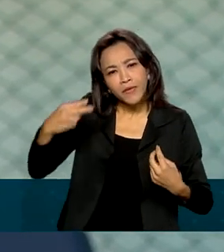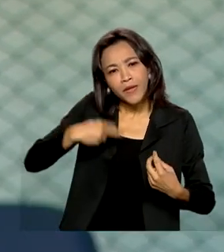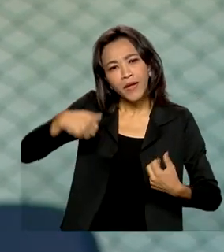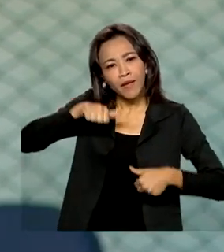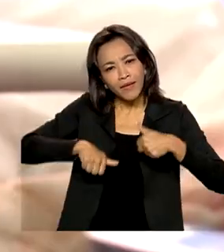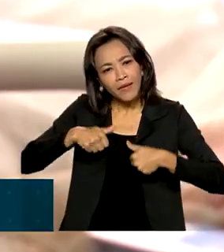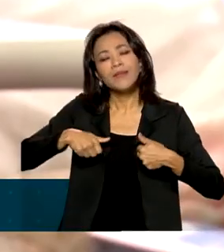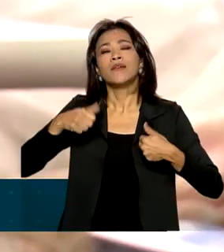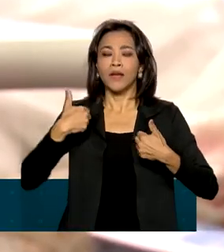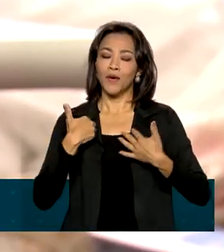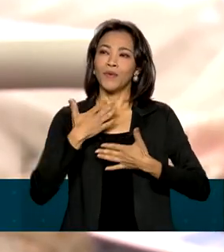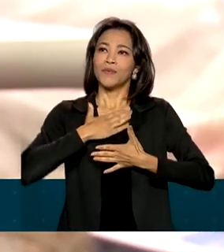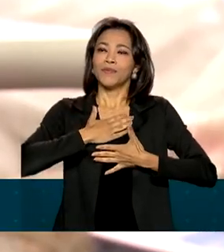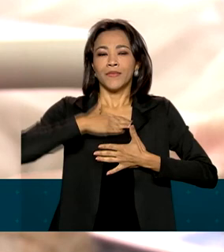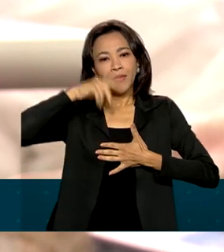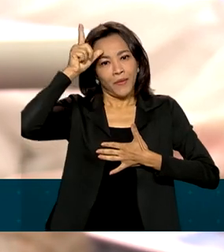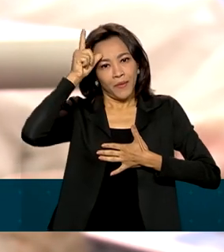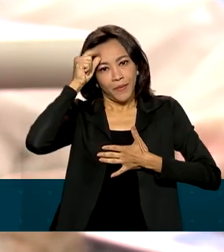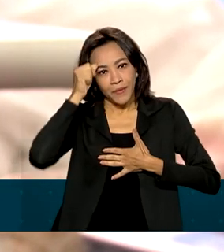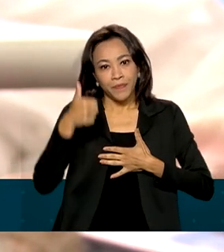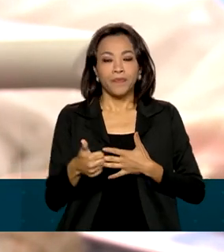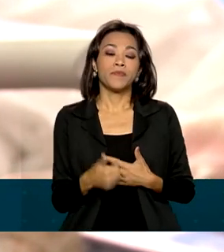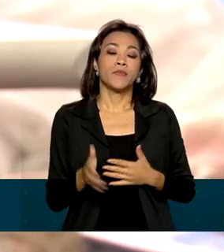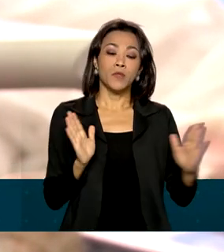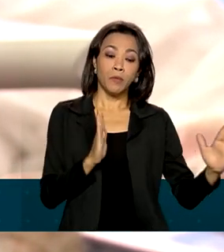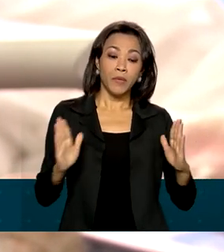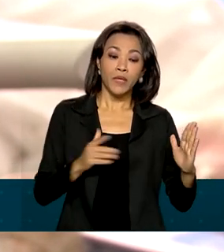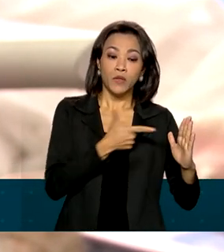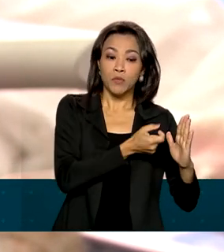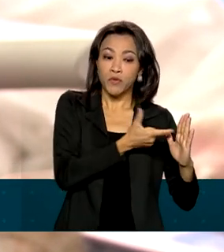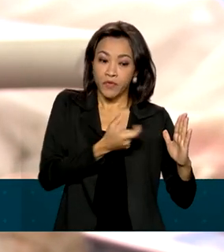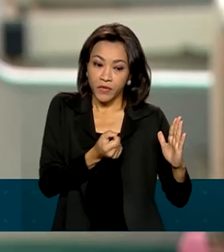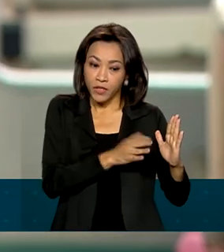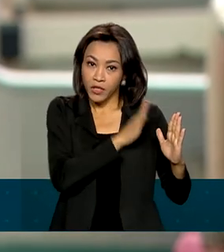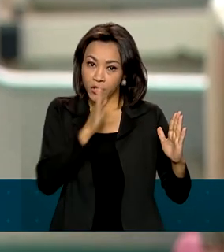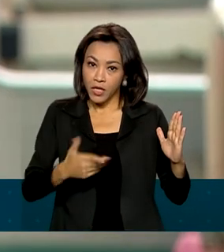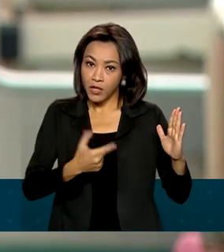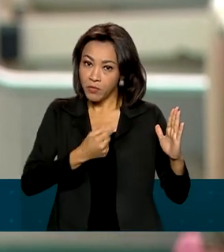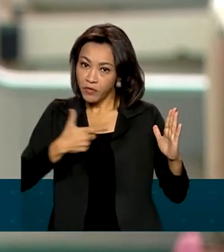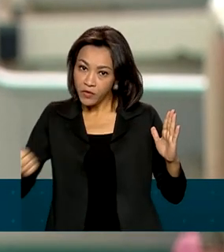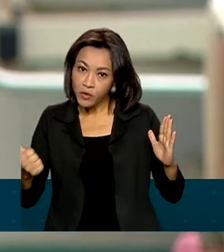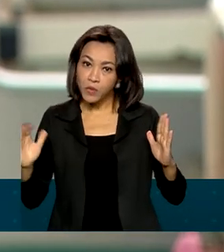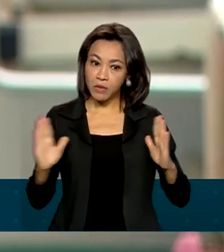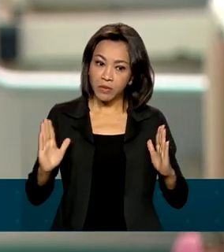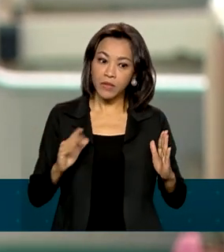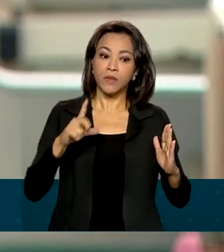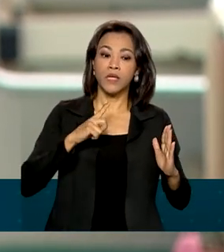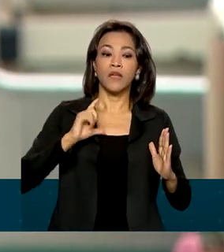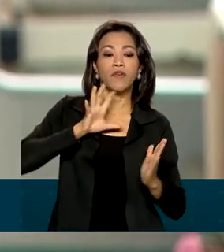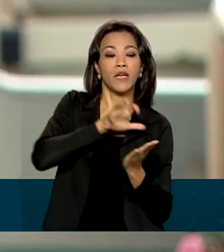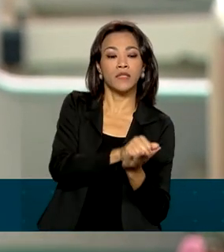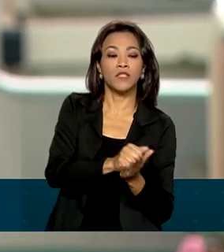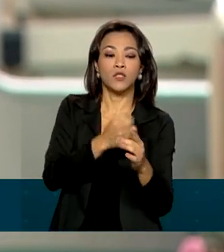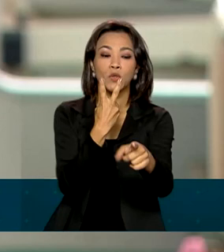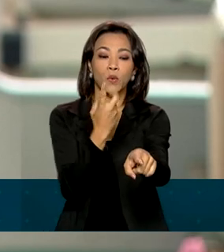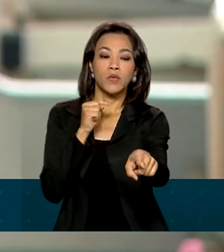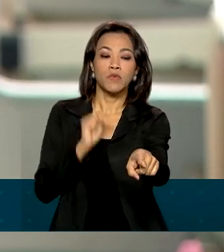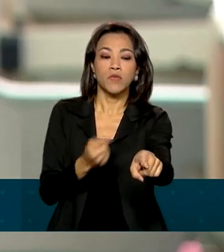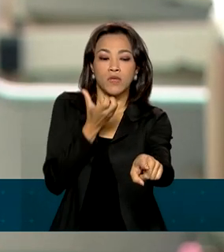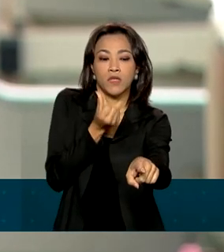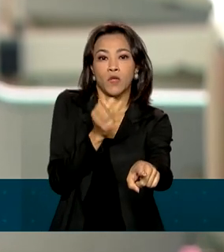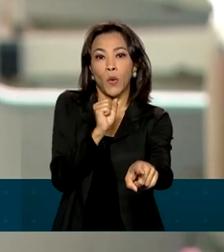fica mais tranquila. Entre 2020 e 2021, o Brasil registrou 2.682